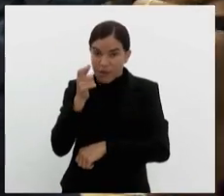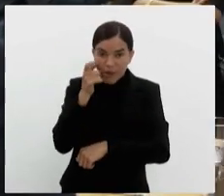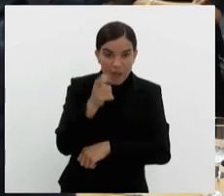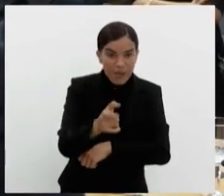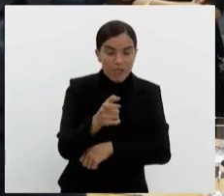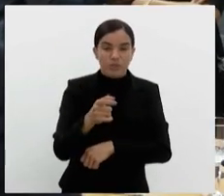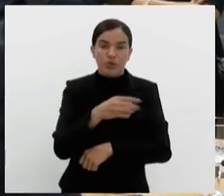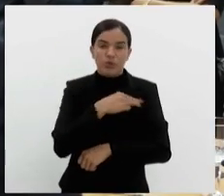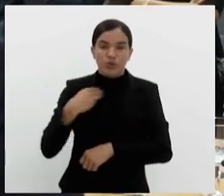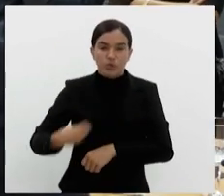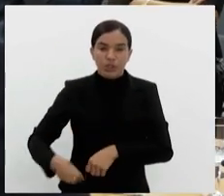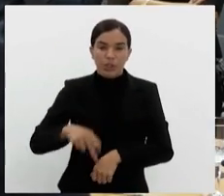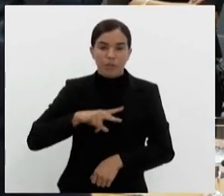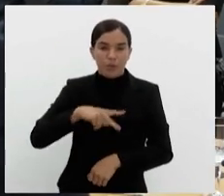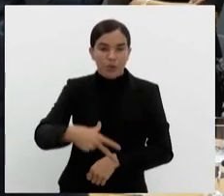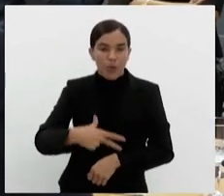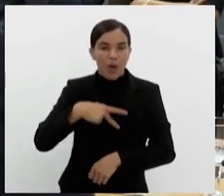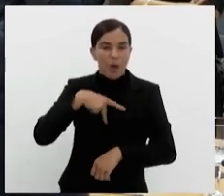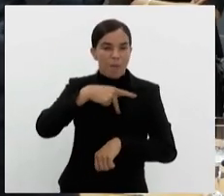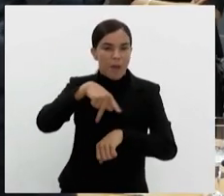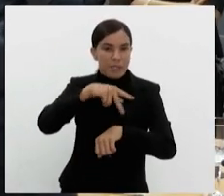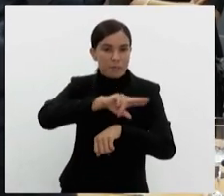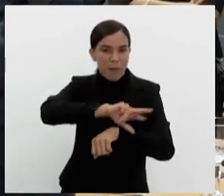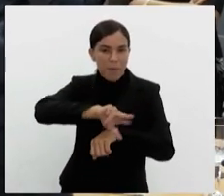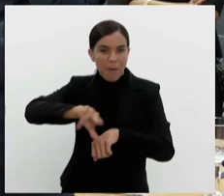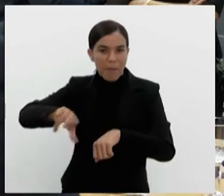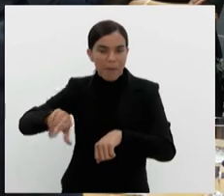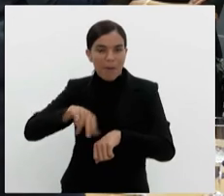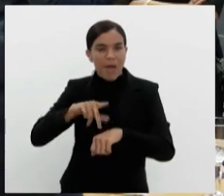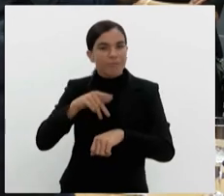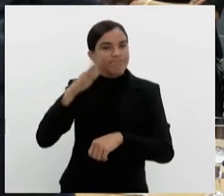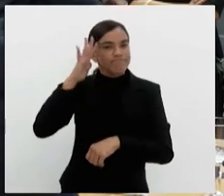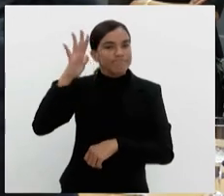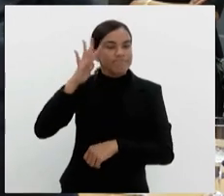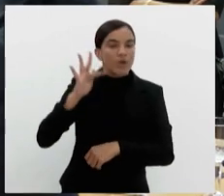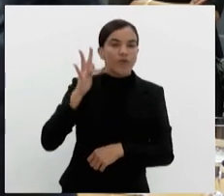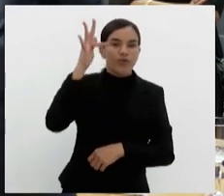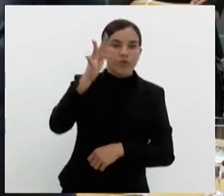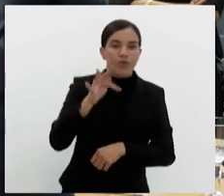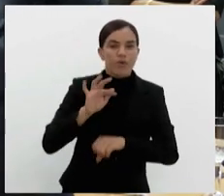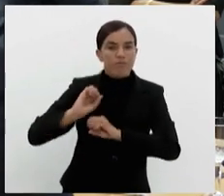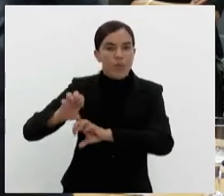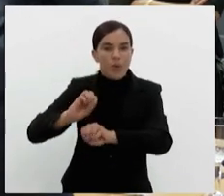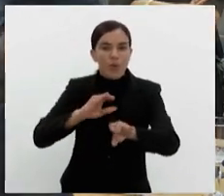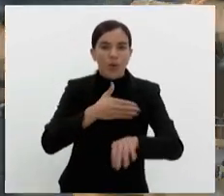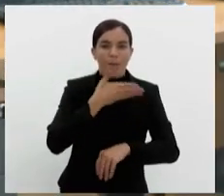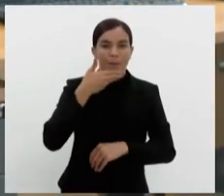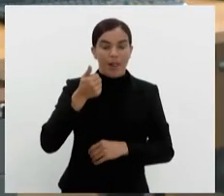a China, com Portugal e também com outros países para avançar o nosso futuro e fazer a capacitação cada vez melhor.